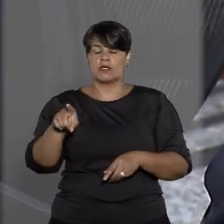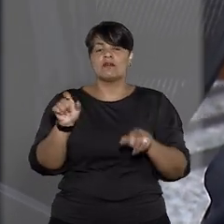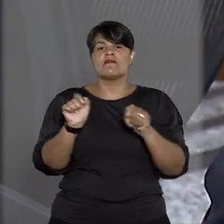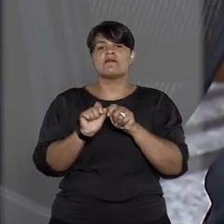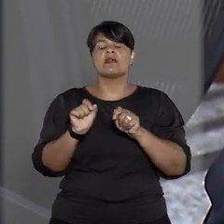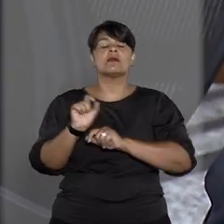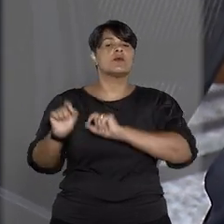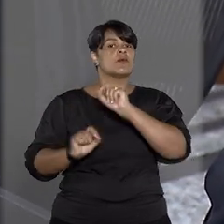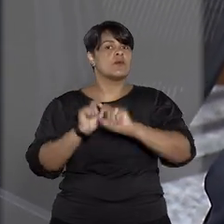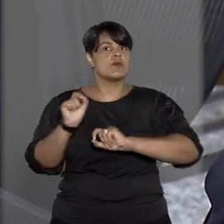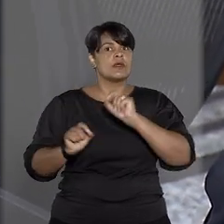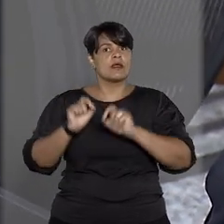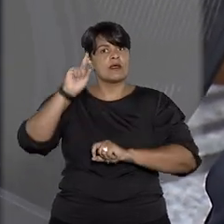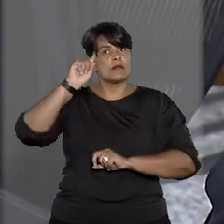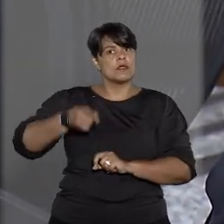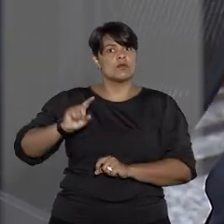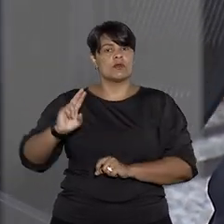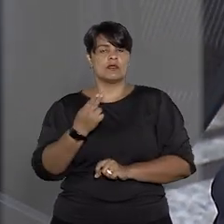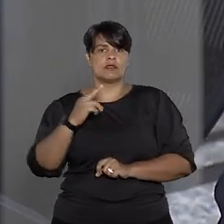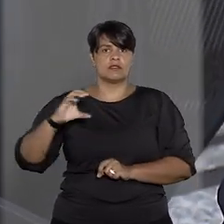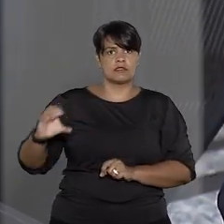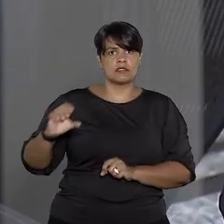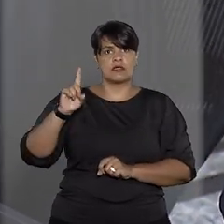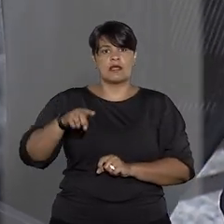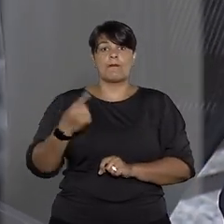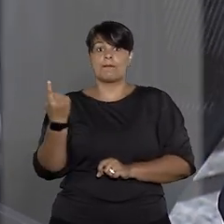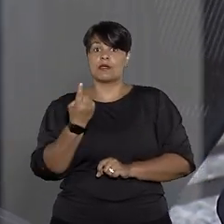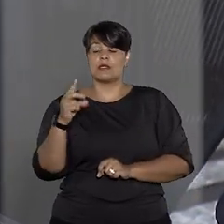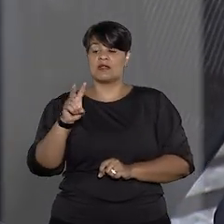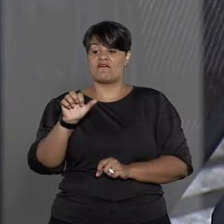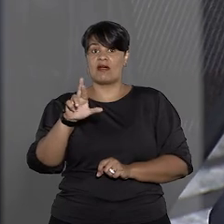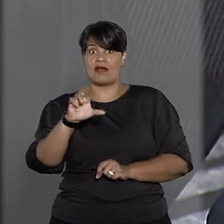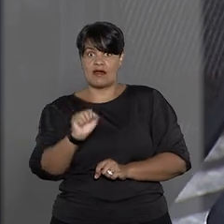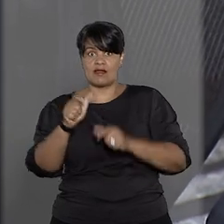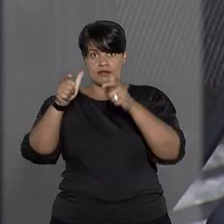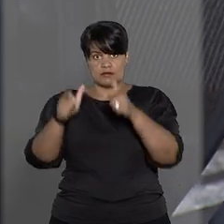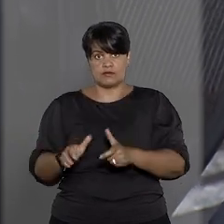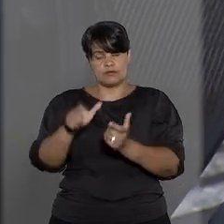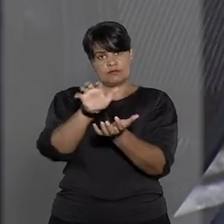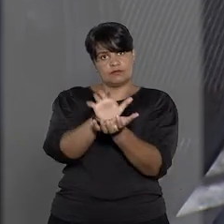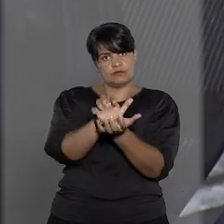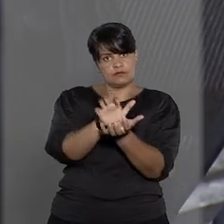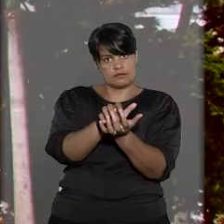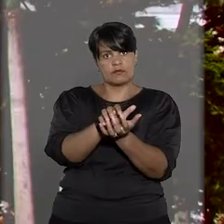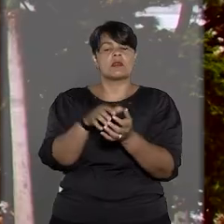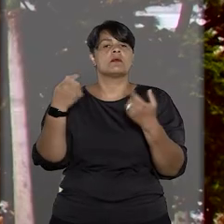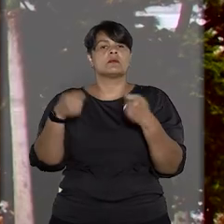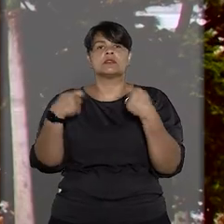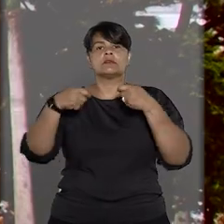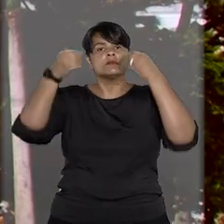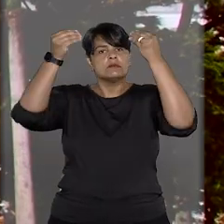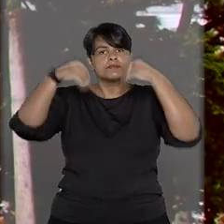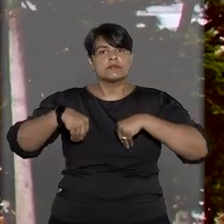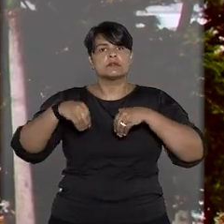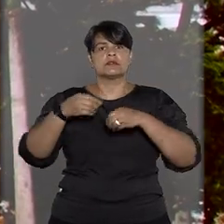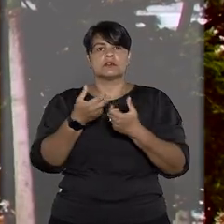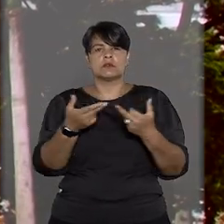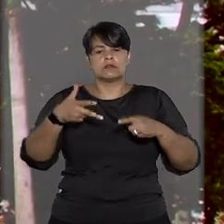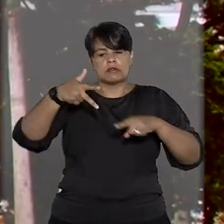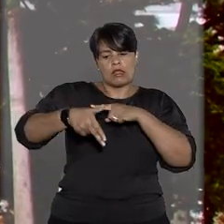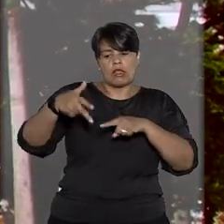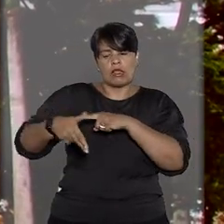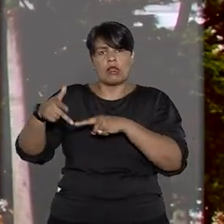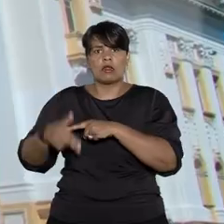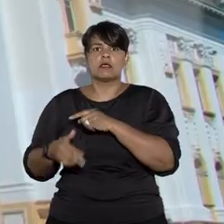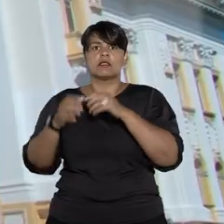liminar em habeas corpus para determinar que a primeira vara regional de execução penal de Recife desconsidere a restrição